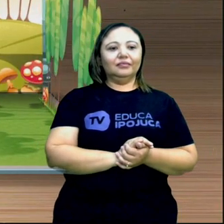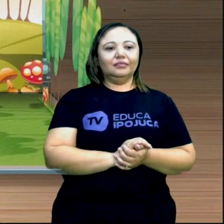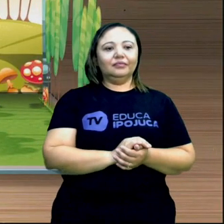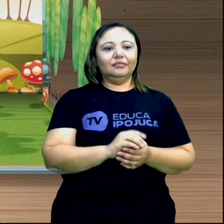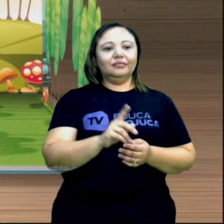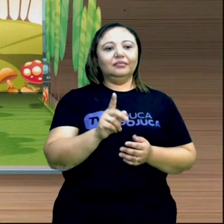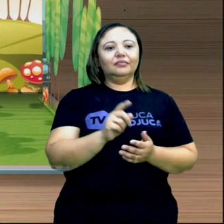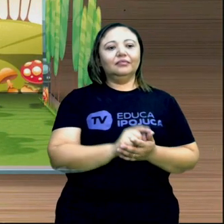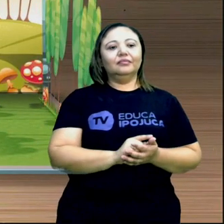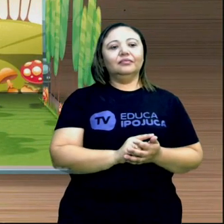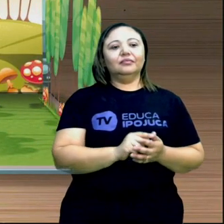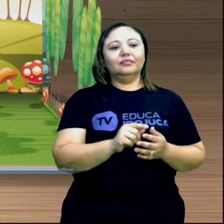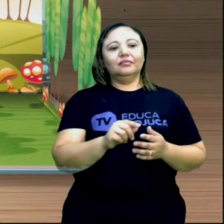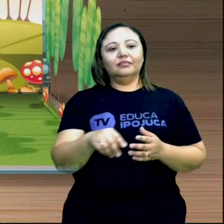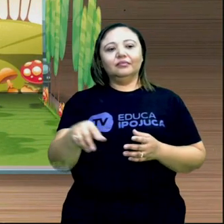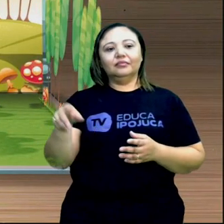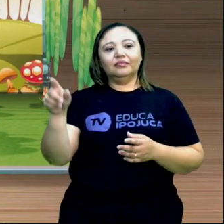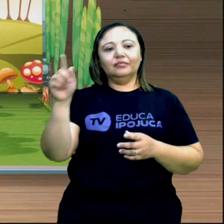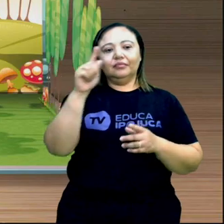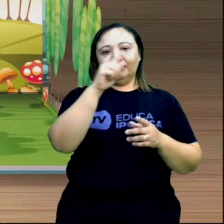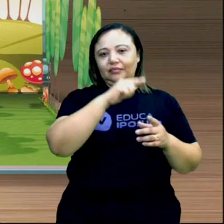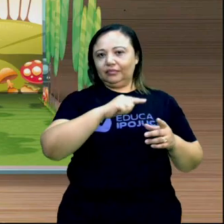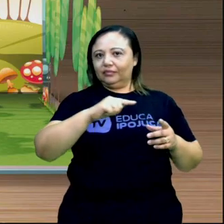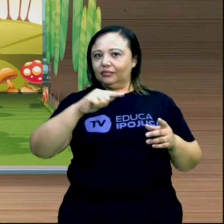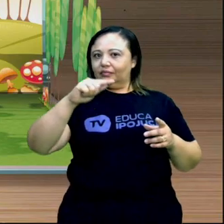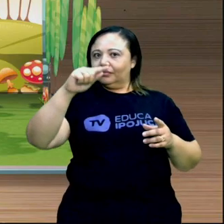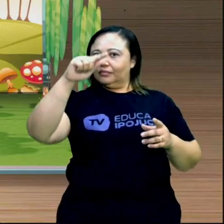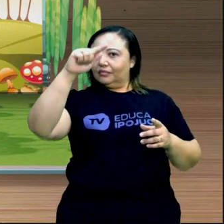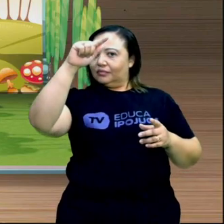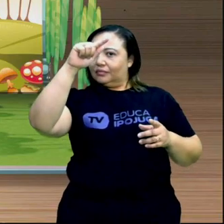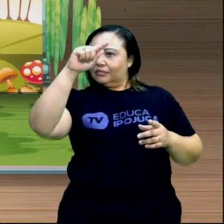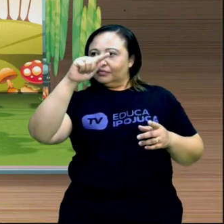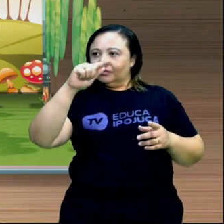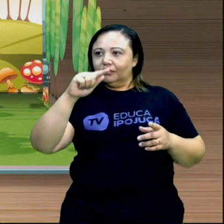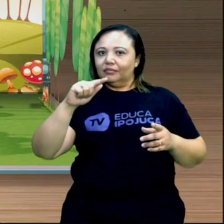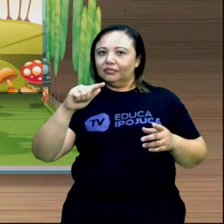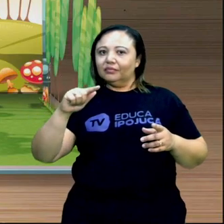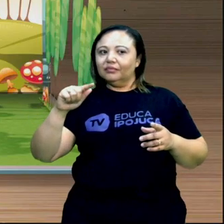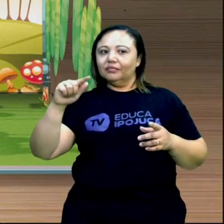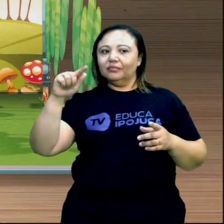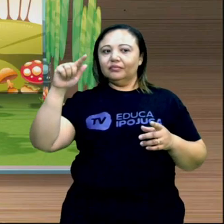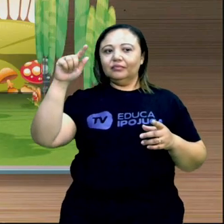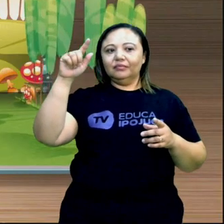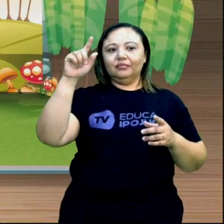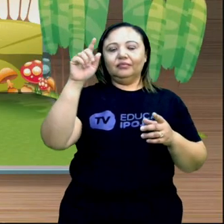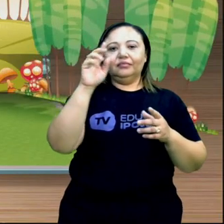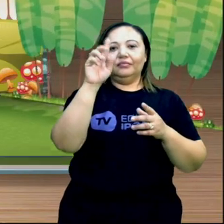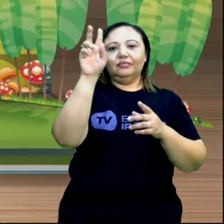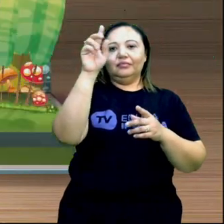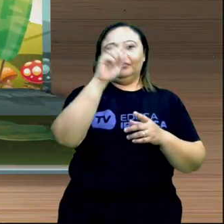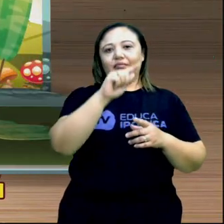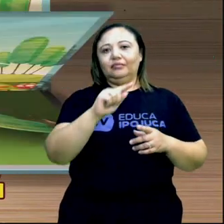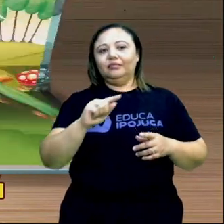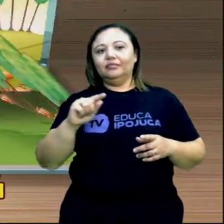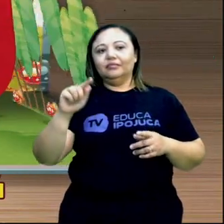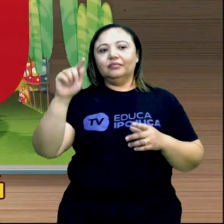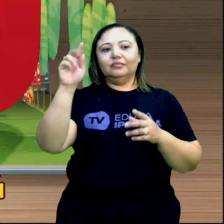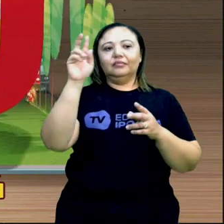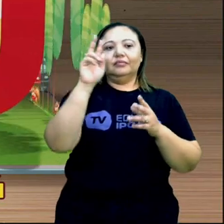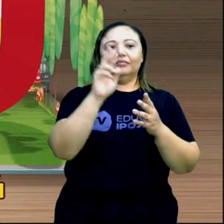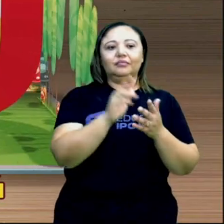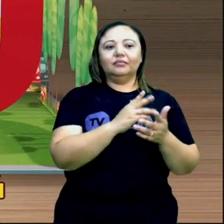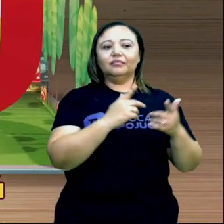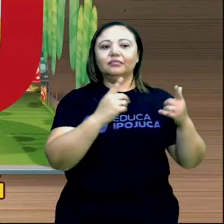Desce, faz uma corvinha, sobe e chega lá em cima. Tala,